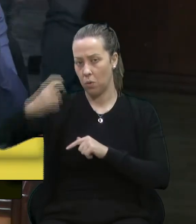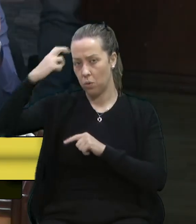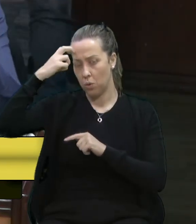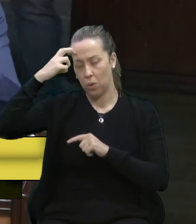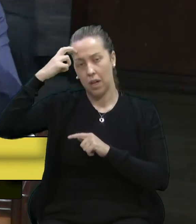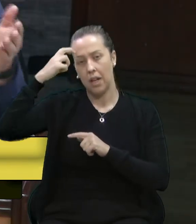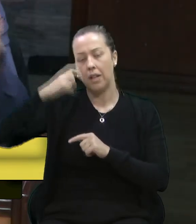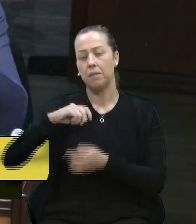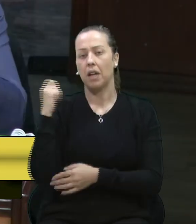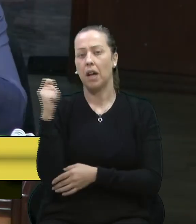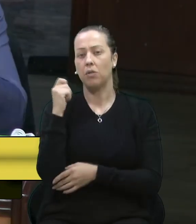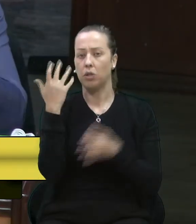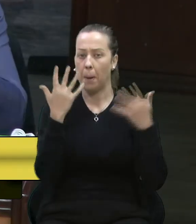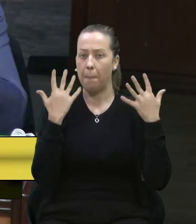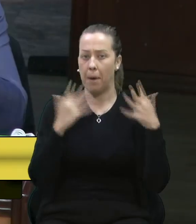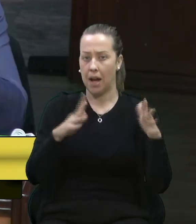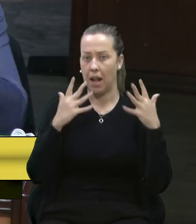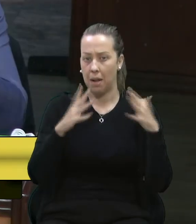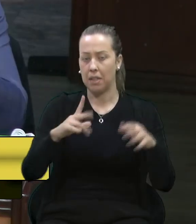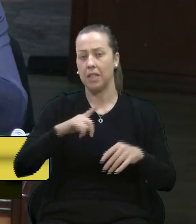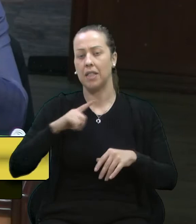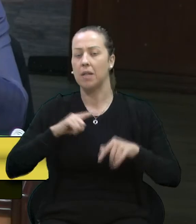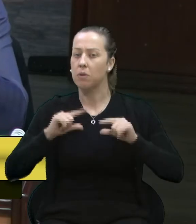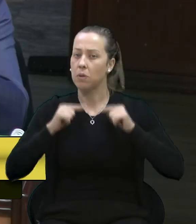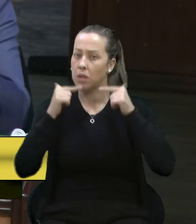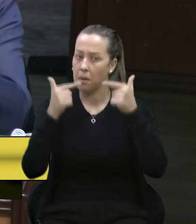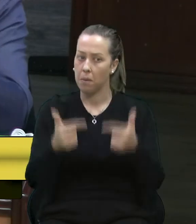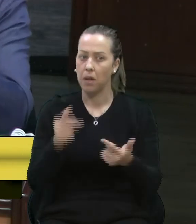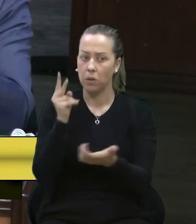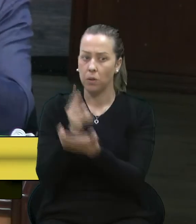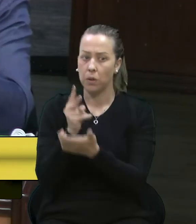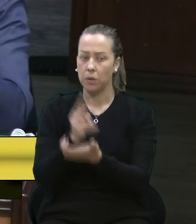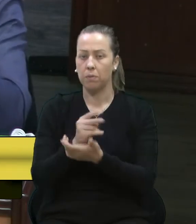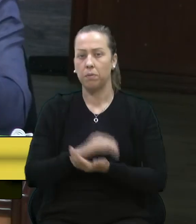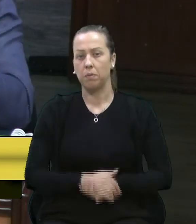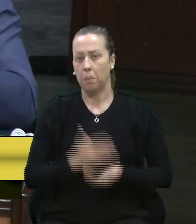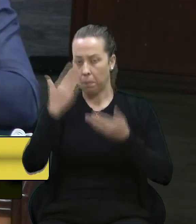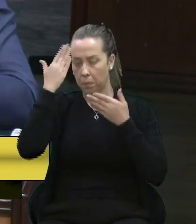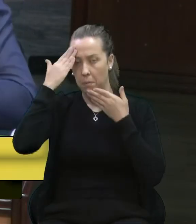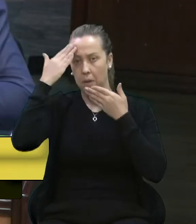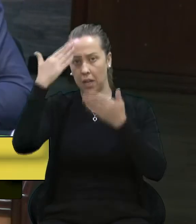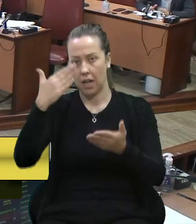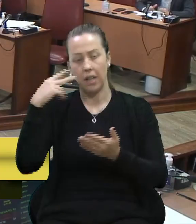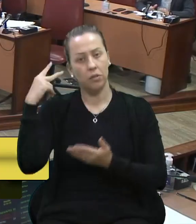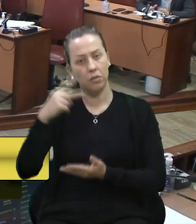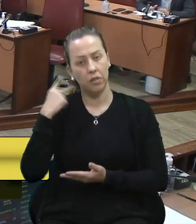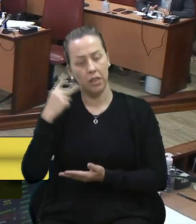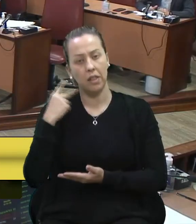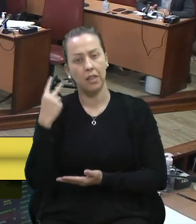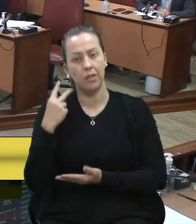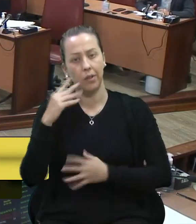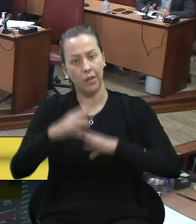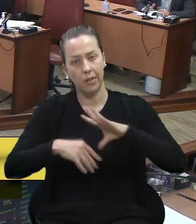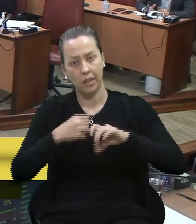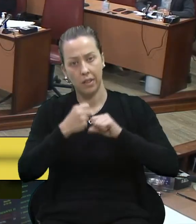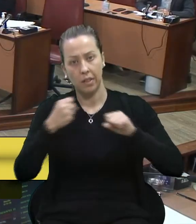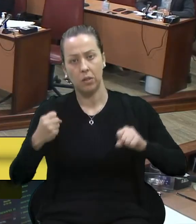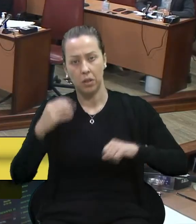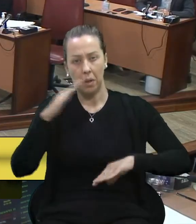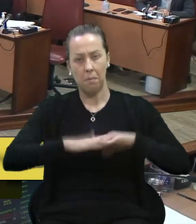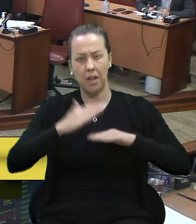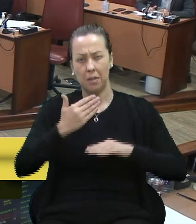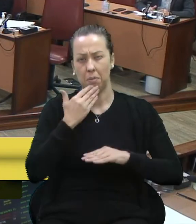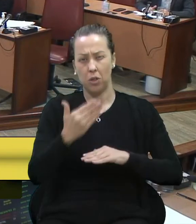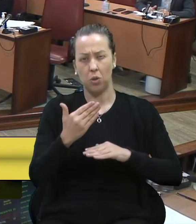Então parabéns e temos um grande trabalho pela frente. Obrigado pela contribuição, vereador Daniluz. Quem mais pediu a